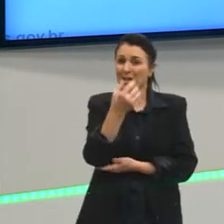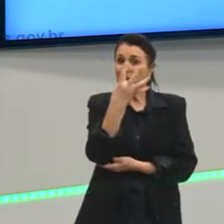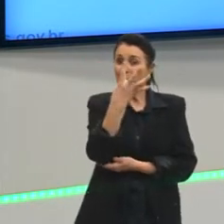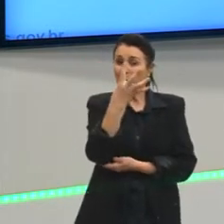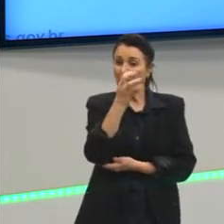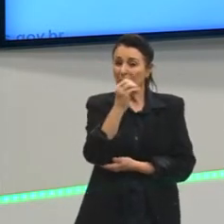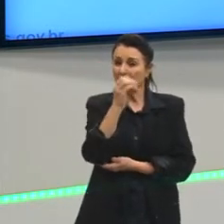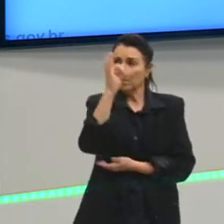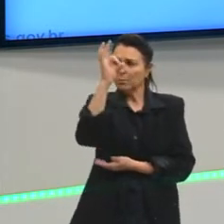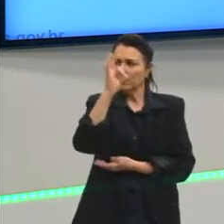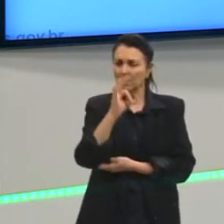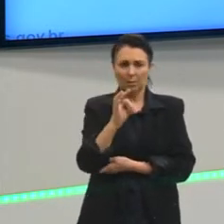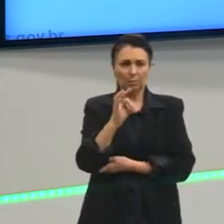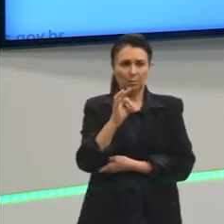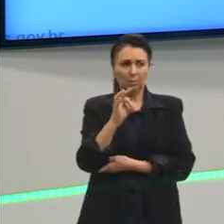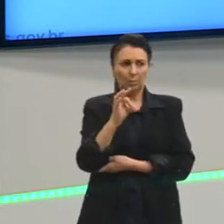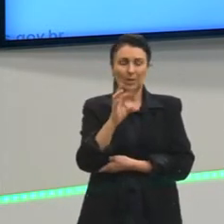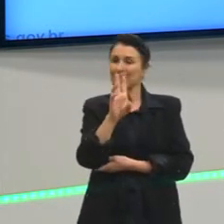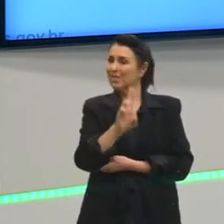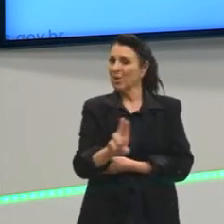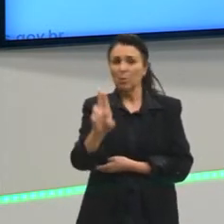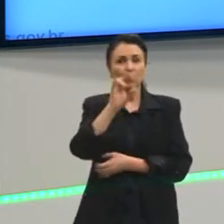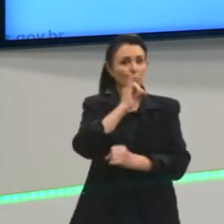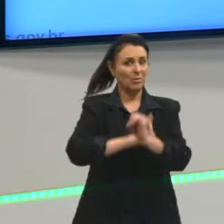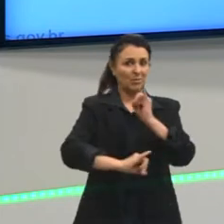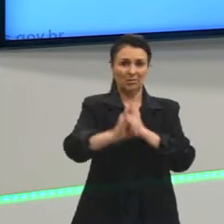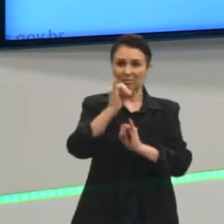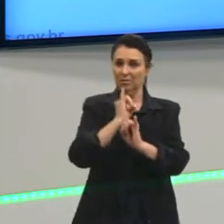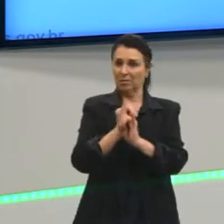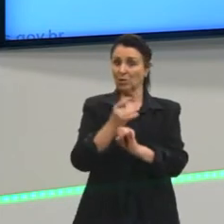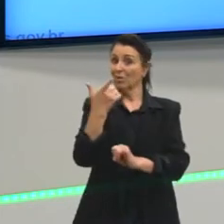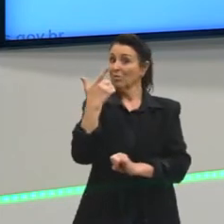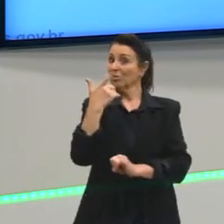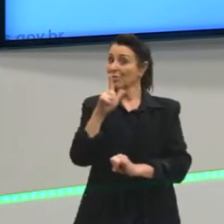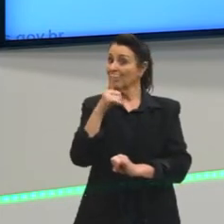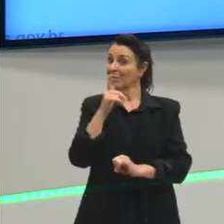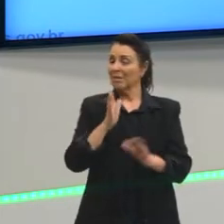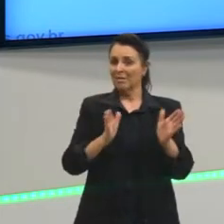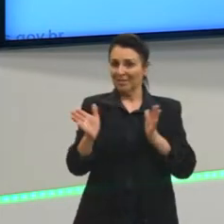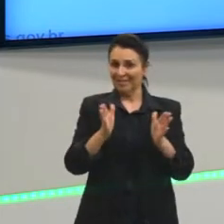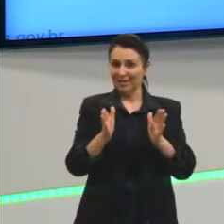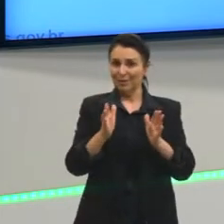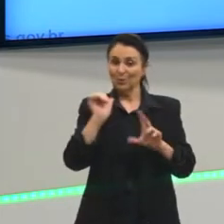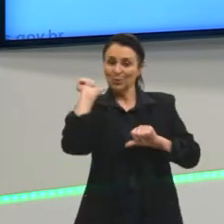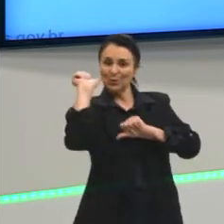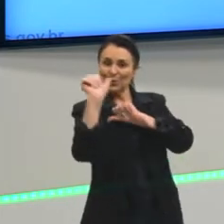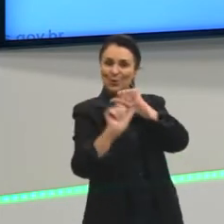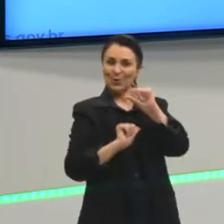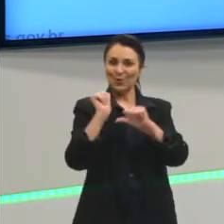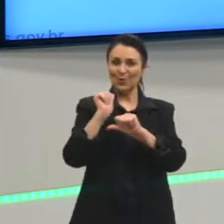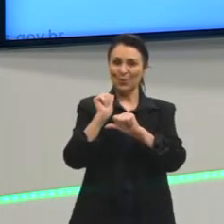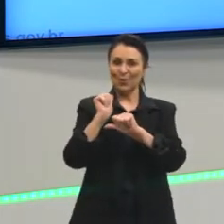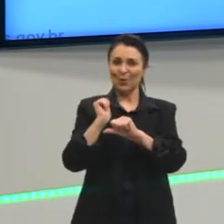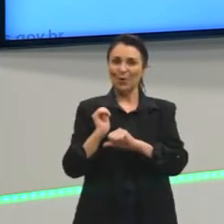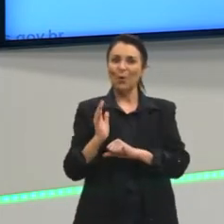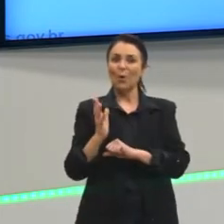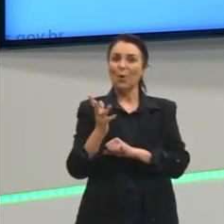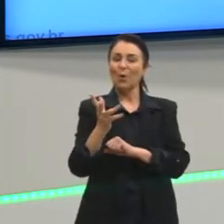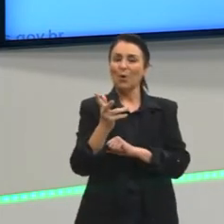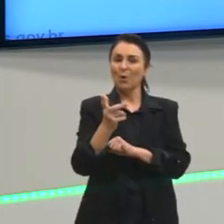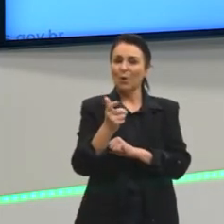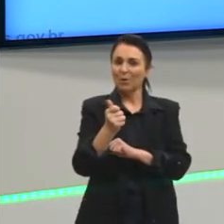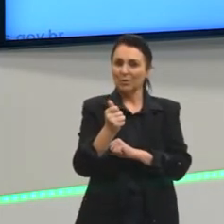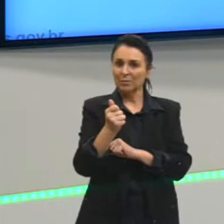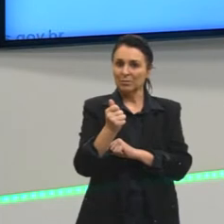não tem acesso? Está vendo que eu inverti os dados? Então, o que que esse dado quer me dizer? Que há um problema